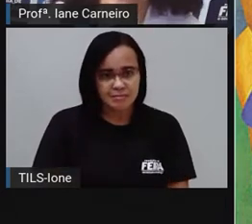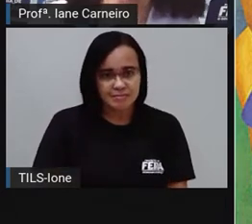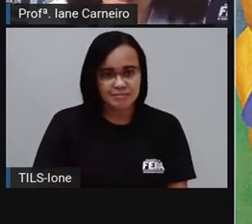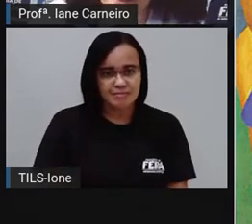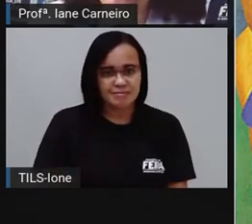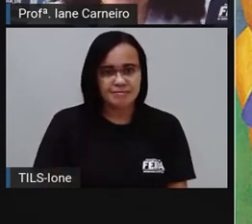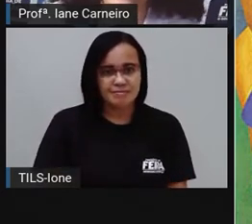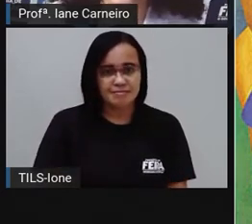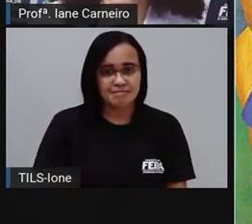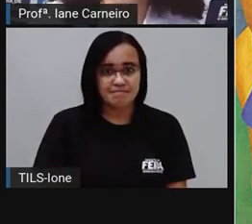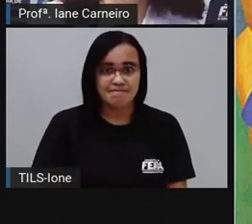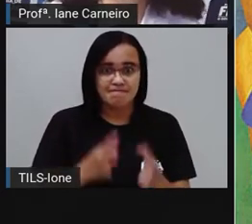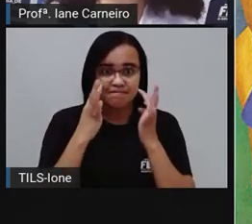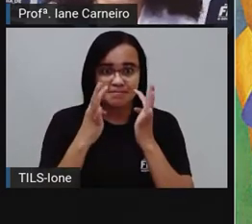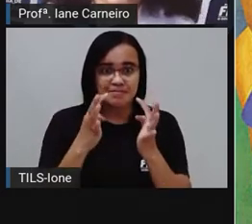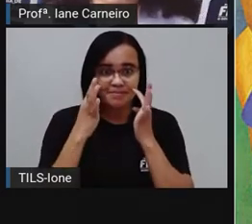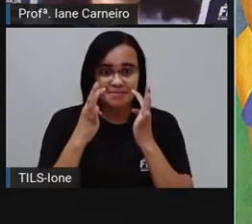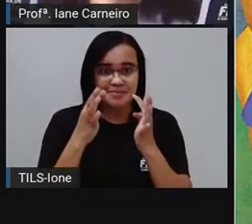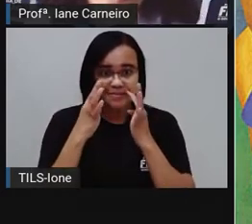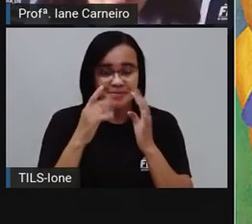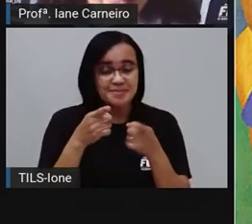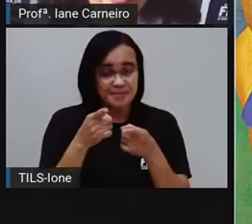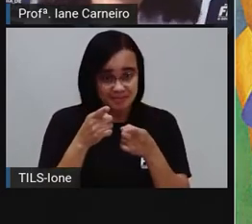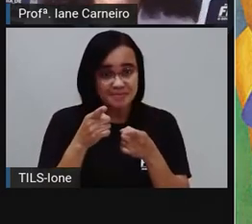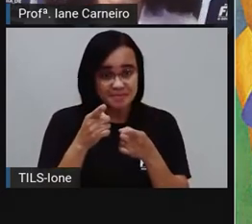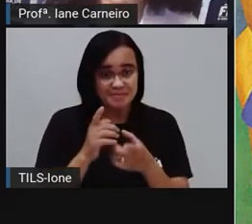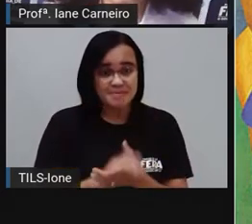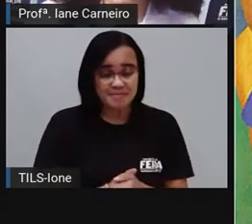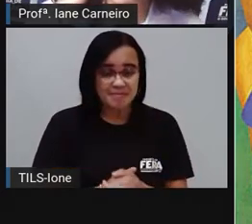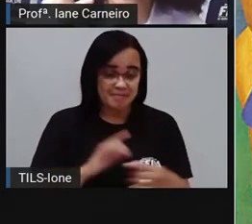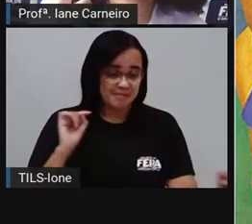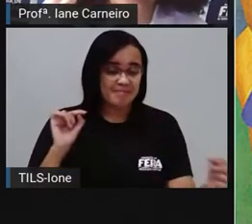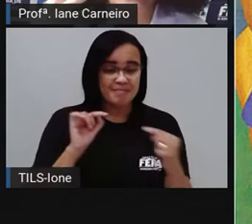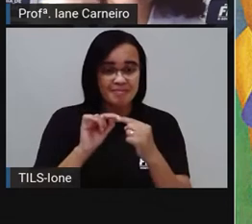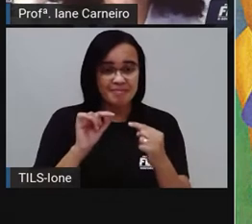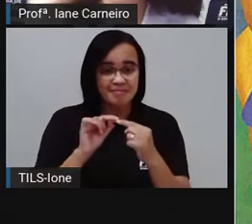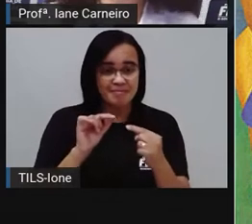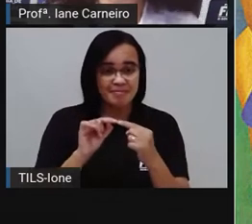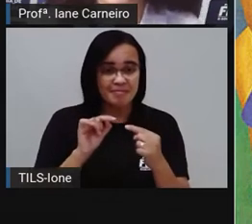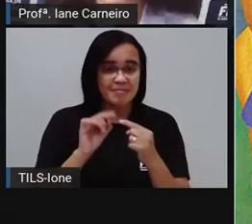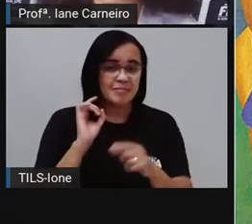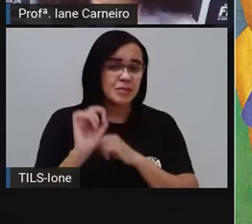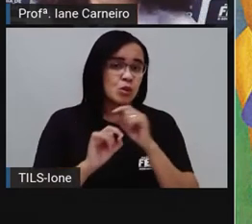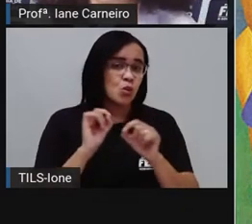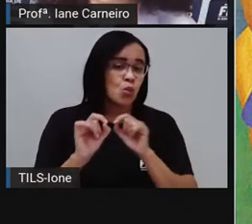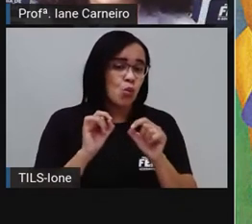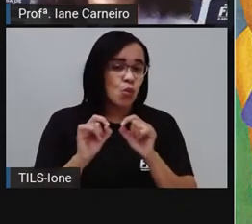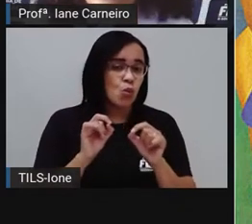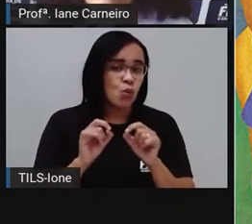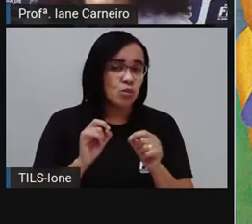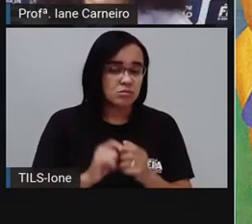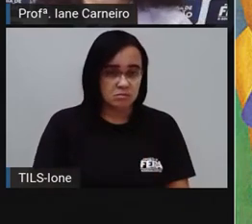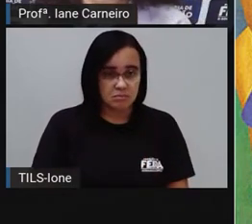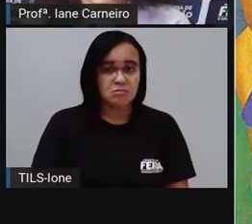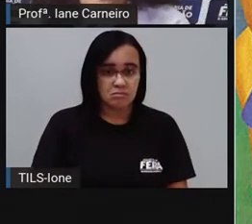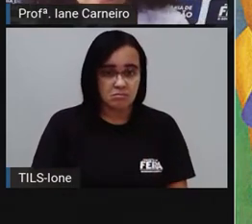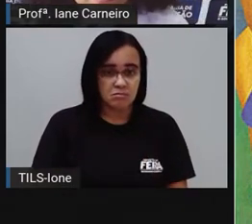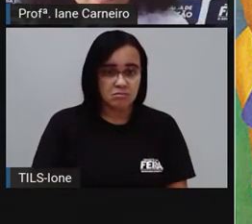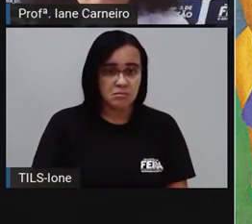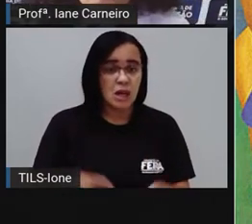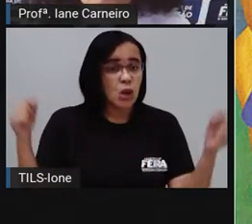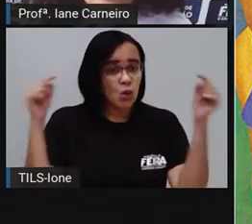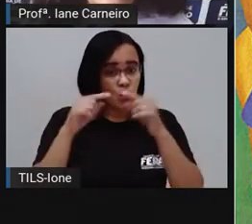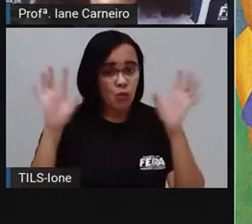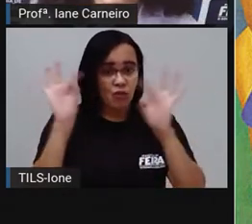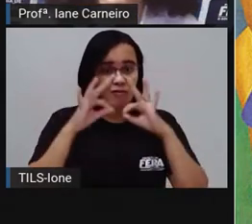Olha. Então, essa obra, né? O nome dessa tela, essa obra de arte, o nome dela é A Família,